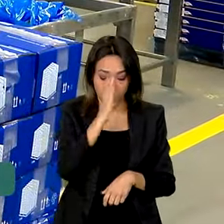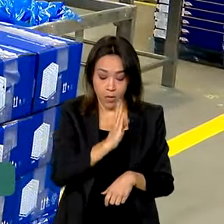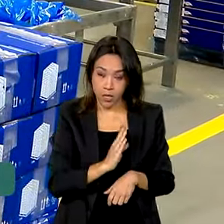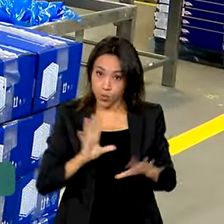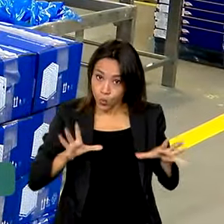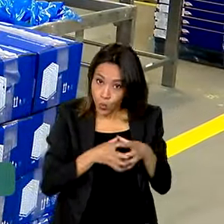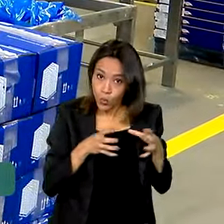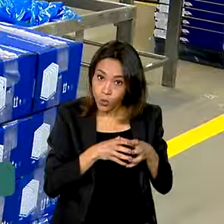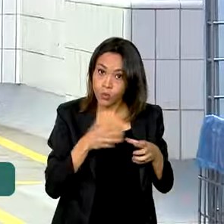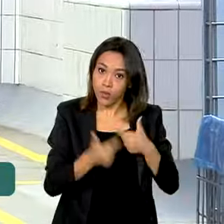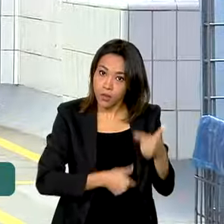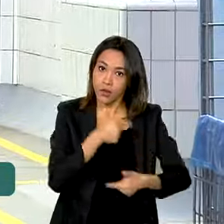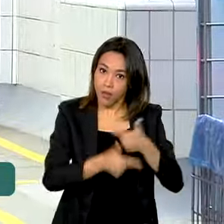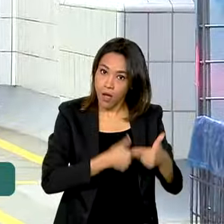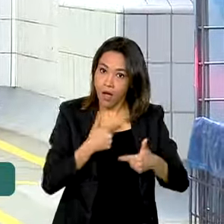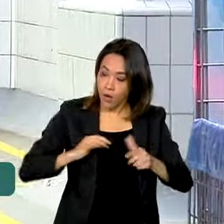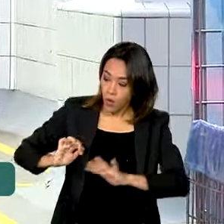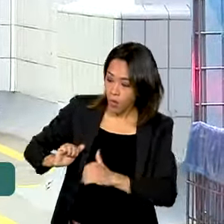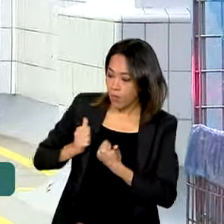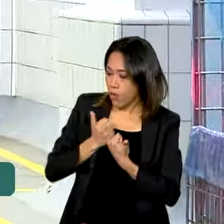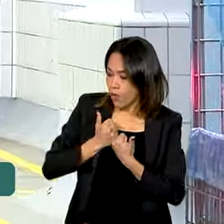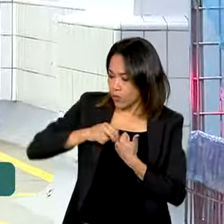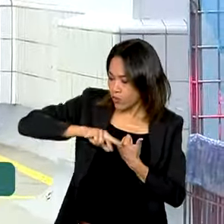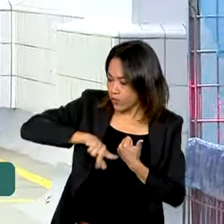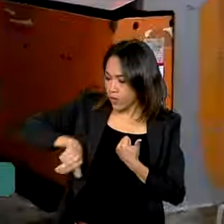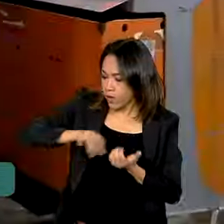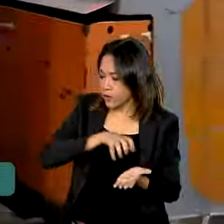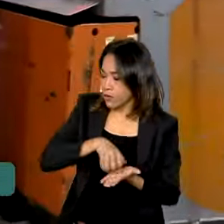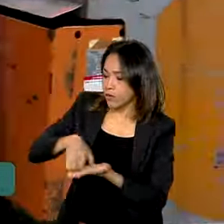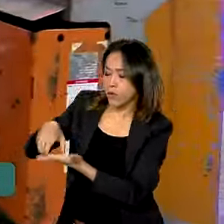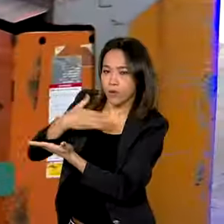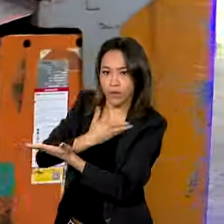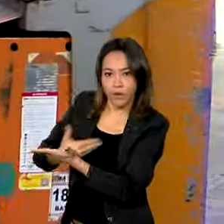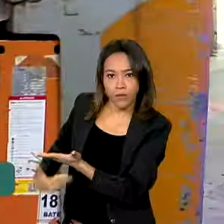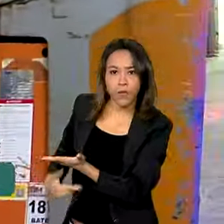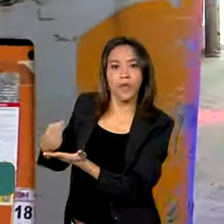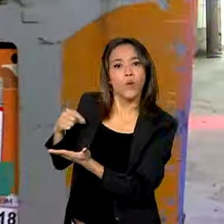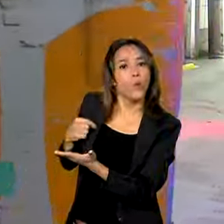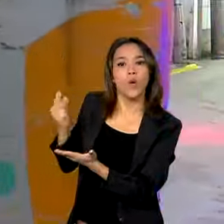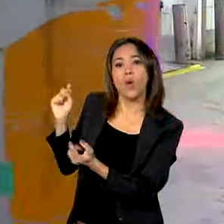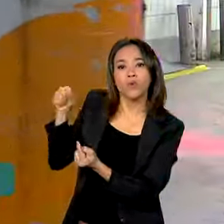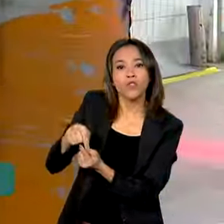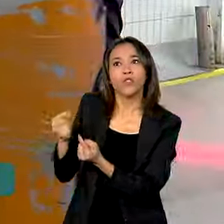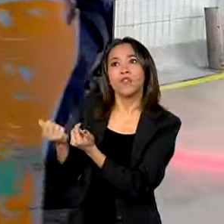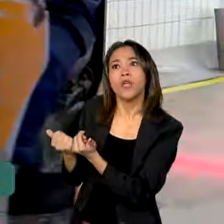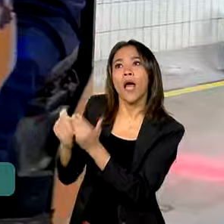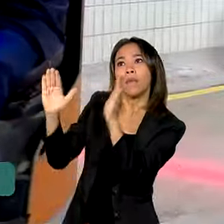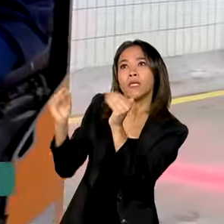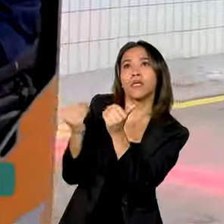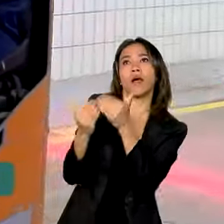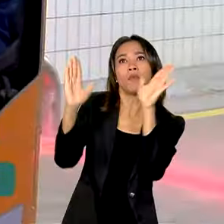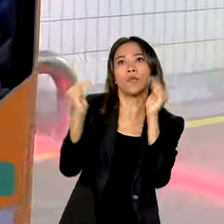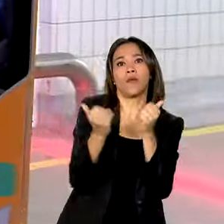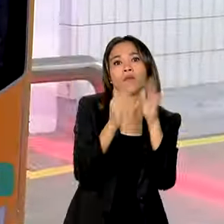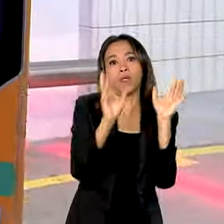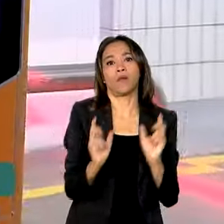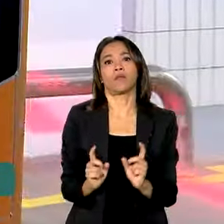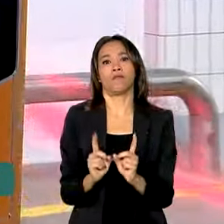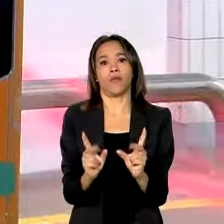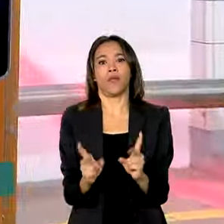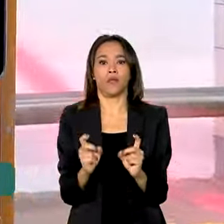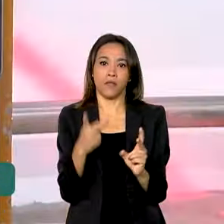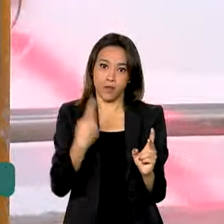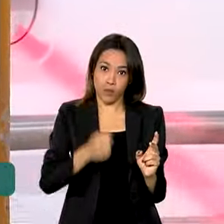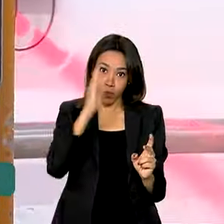com o apoio de todos os outros órgãos do governo, buscando a abertura desses mercados e considerando que a venda de